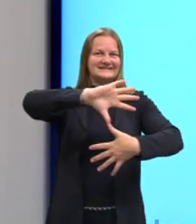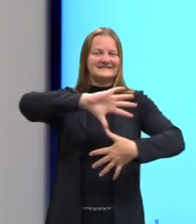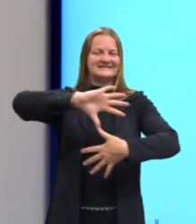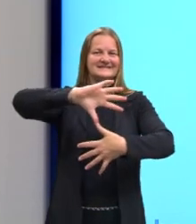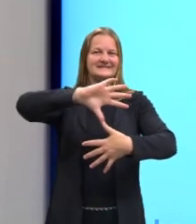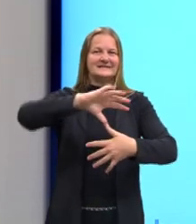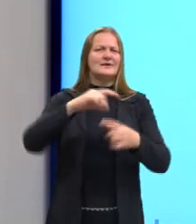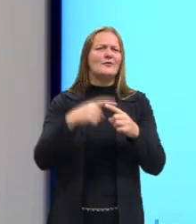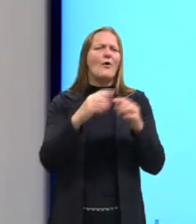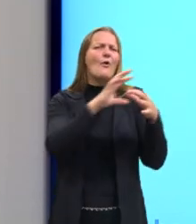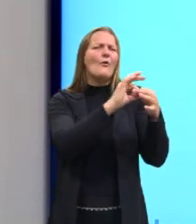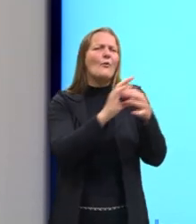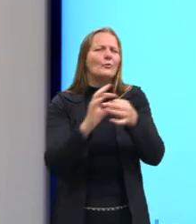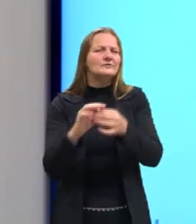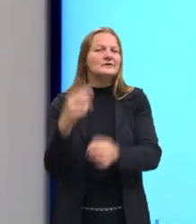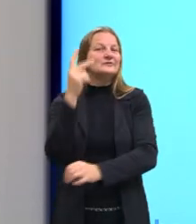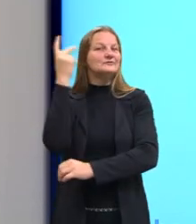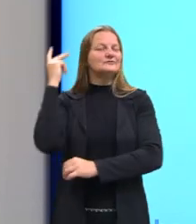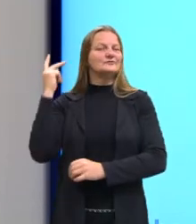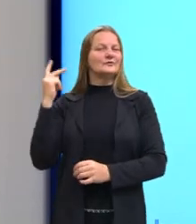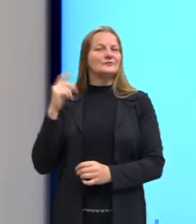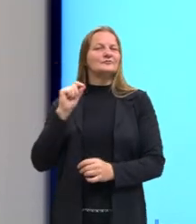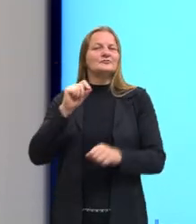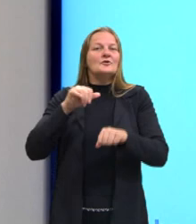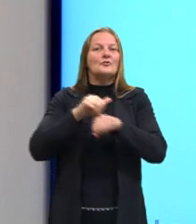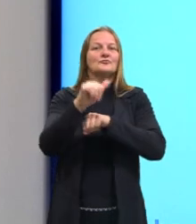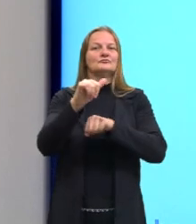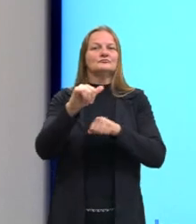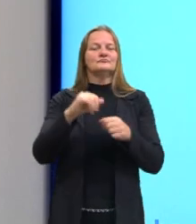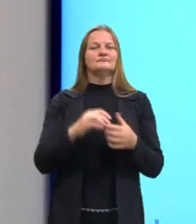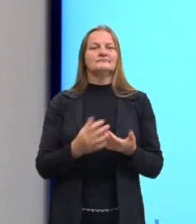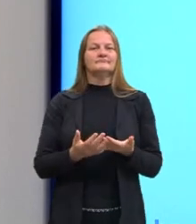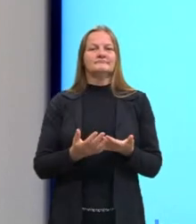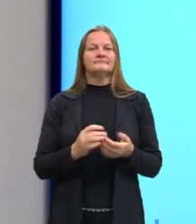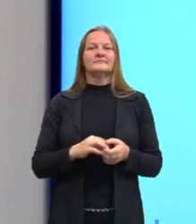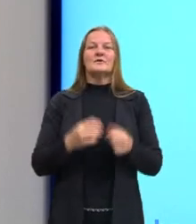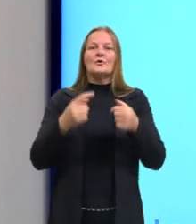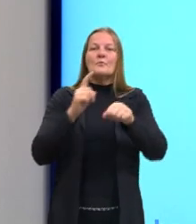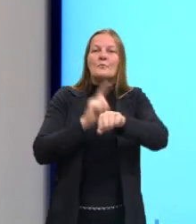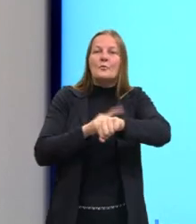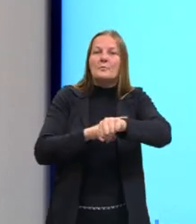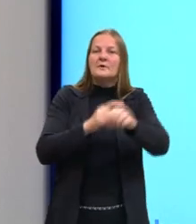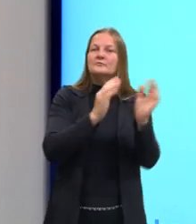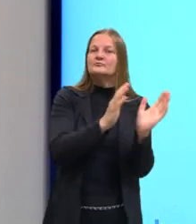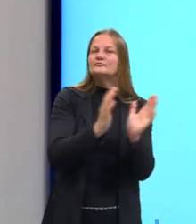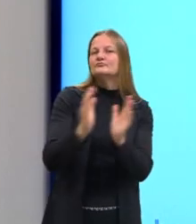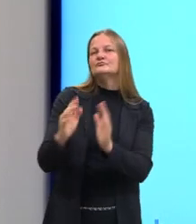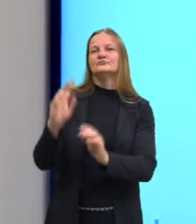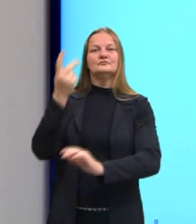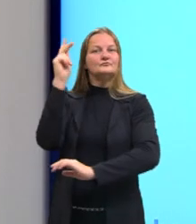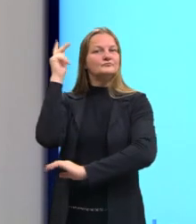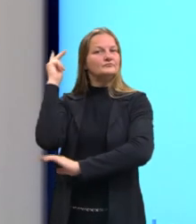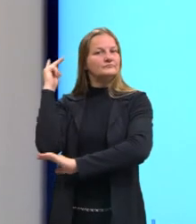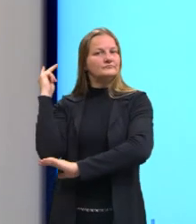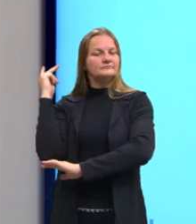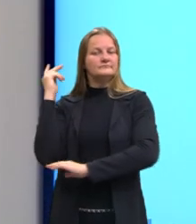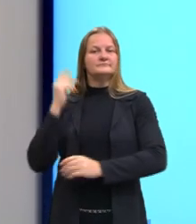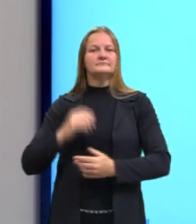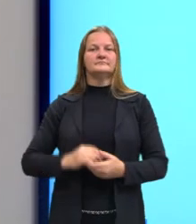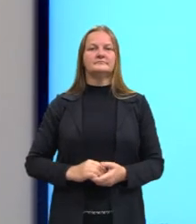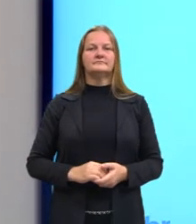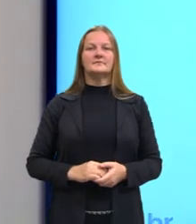Qual é contexto histórico, então? O que que estava acontecendo nesse momento da história